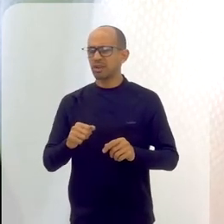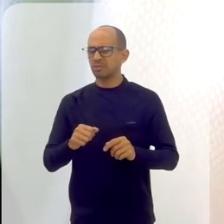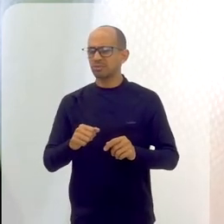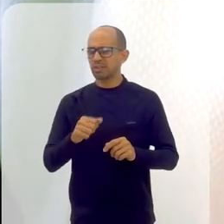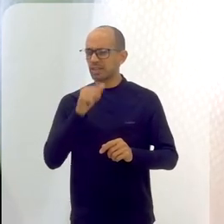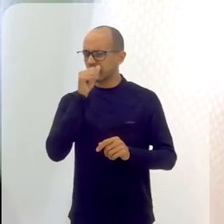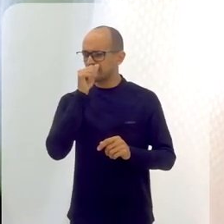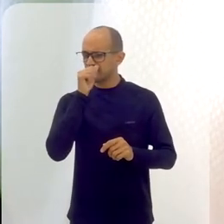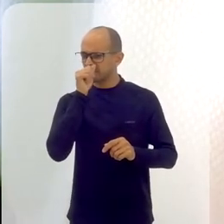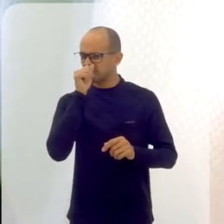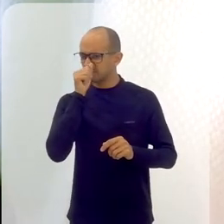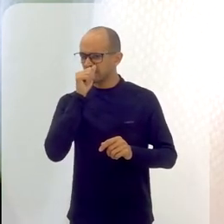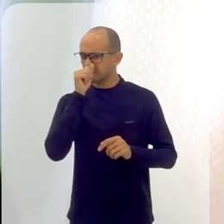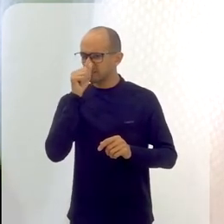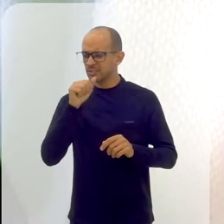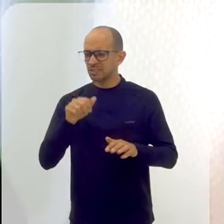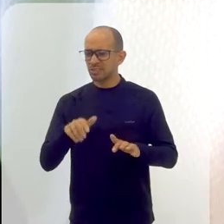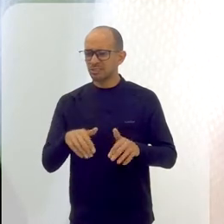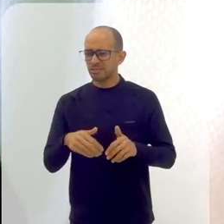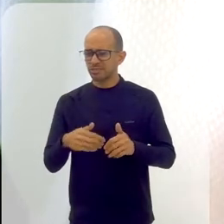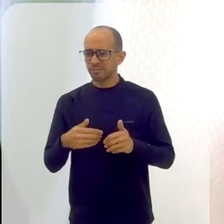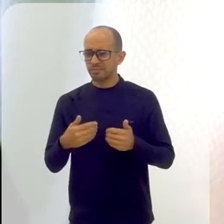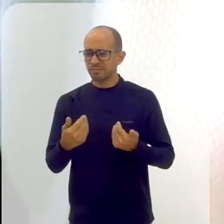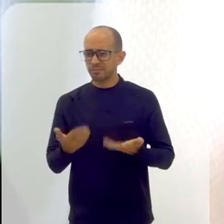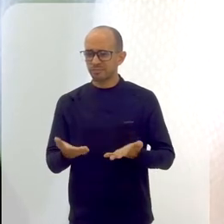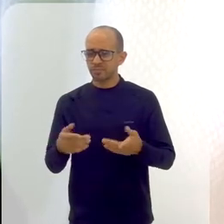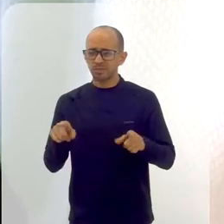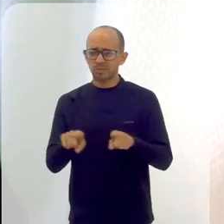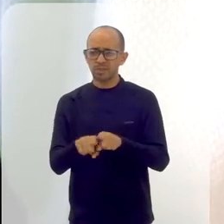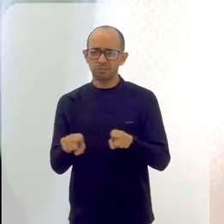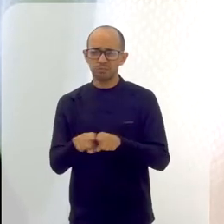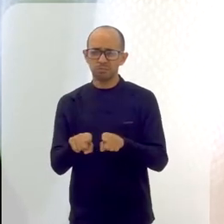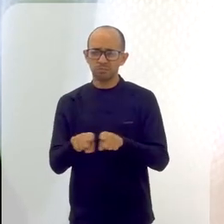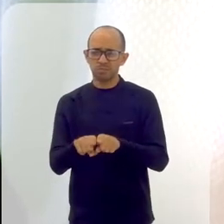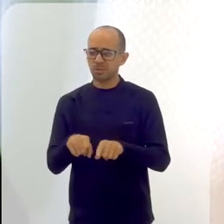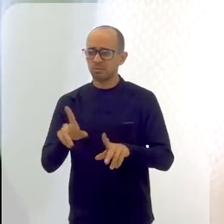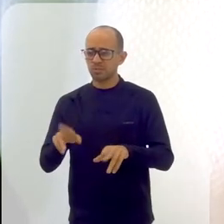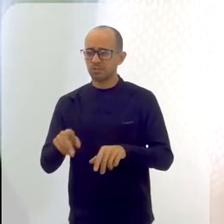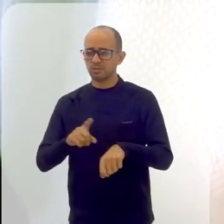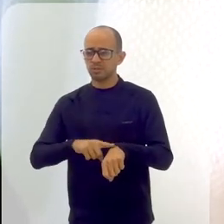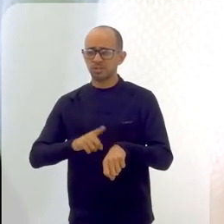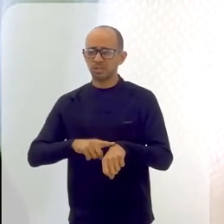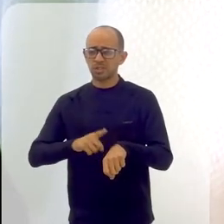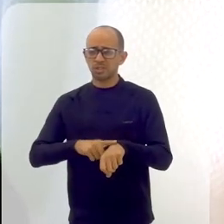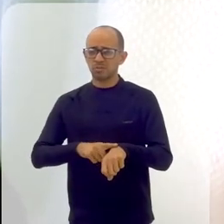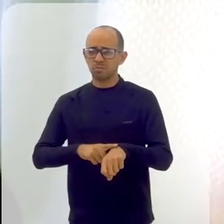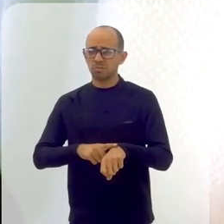passar dentro daquele grupo de adolescentes. E, ao mesmo tempo,